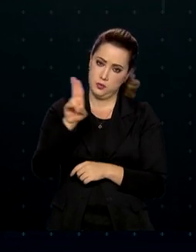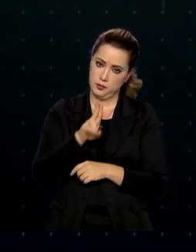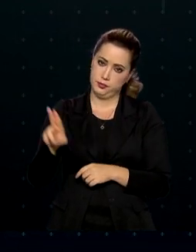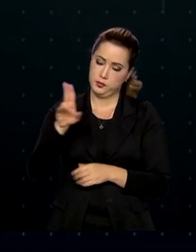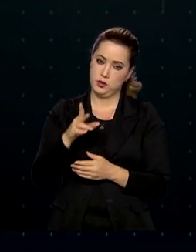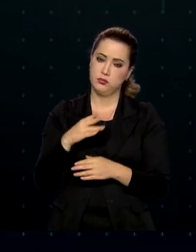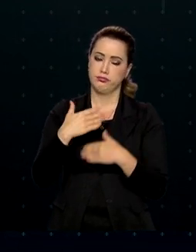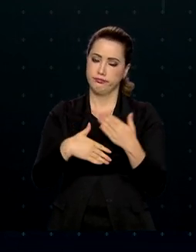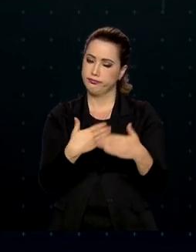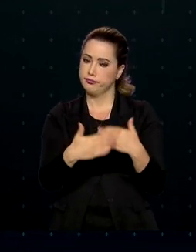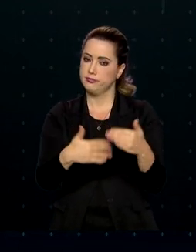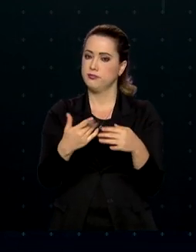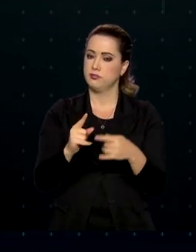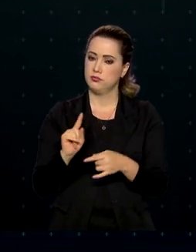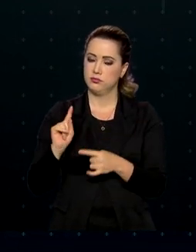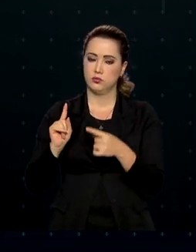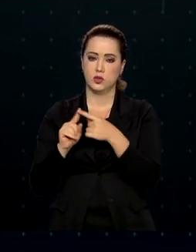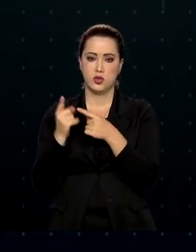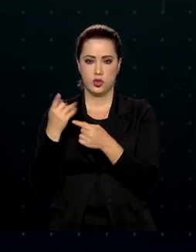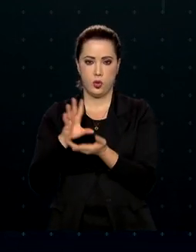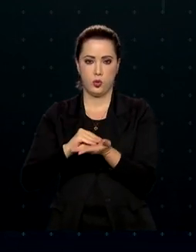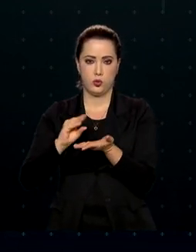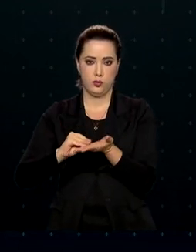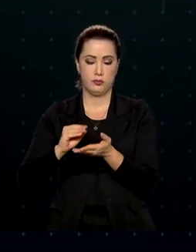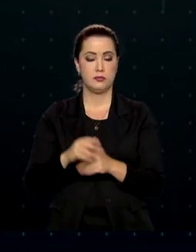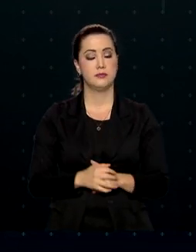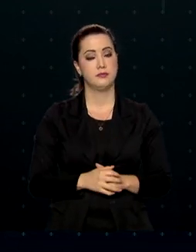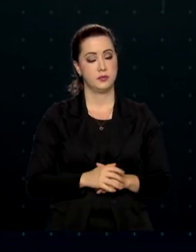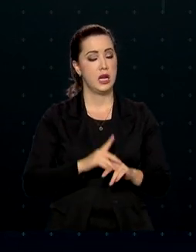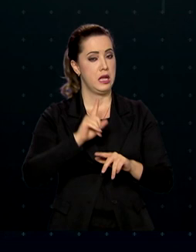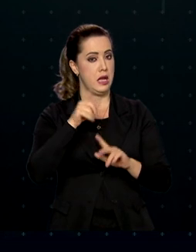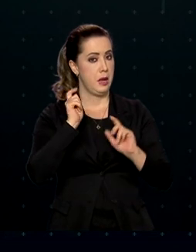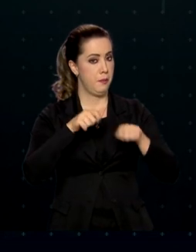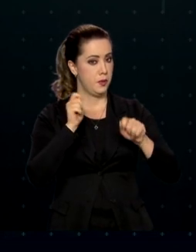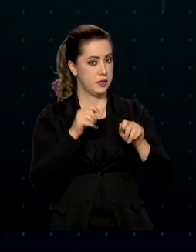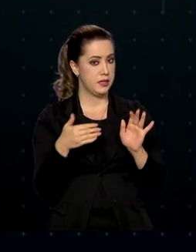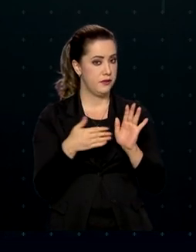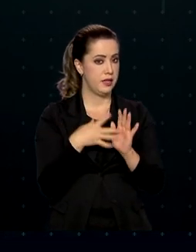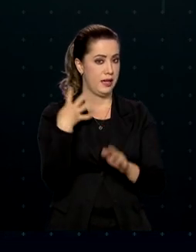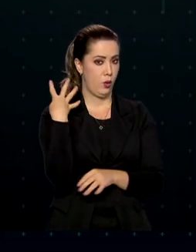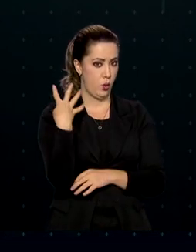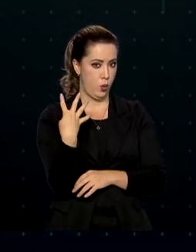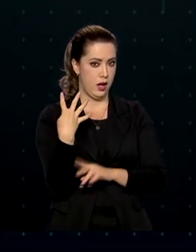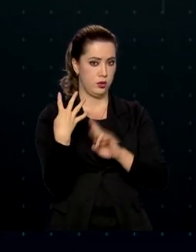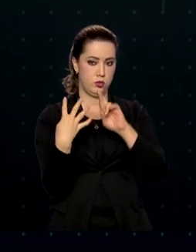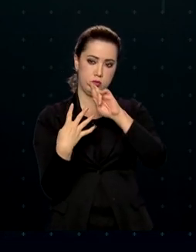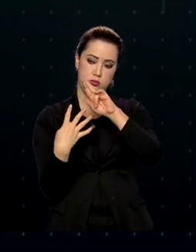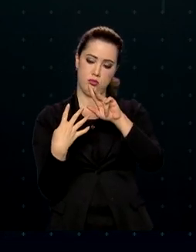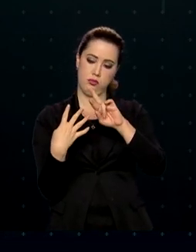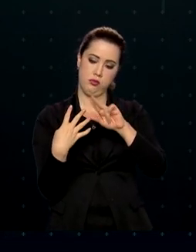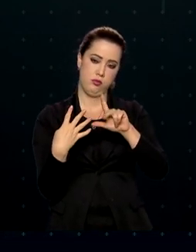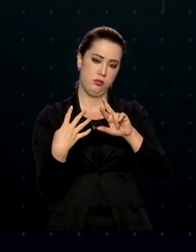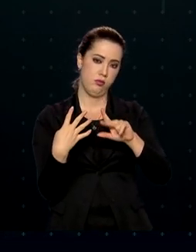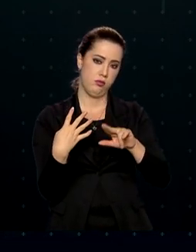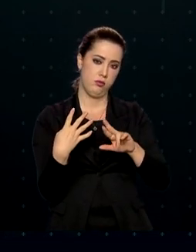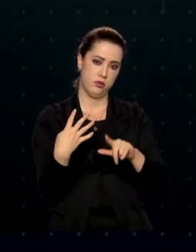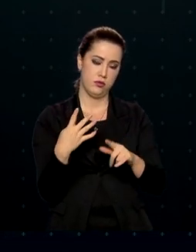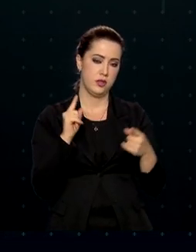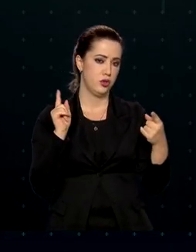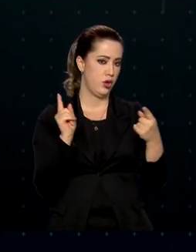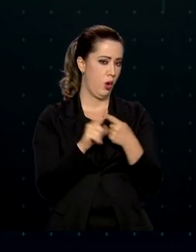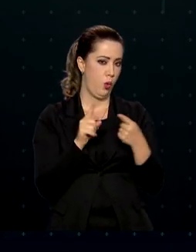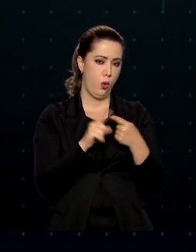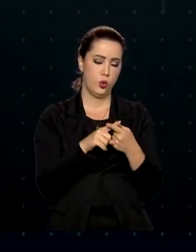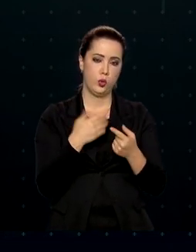siga o passo a passo fornecido pelo aplicativo. É possível cadastrar até quatro chaves diferentes para cada conta bancária.